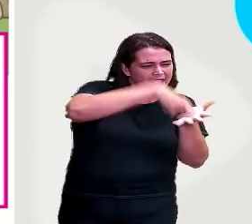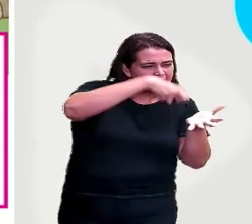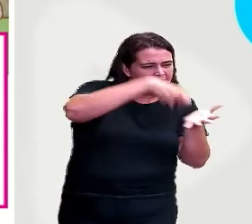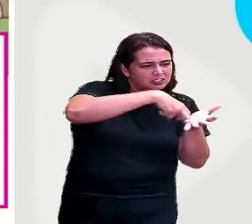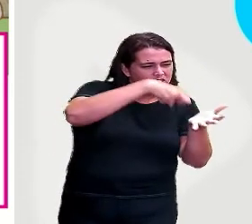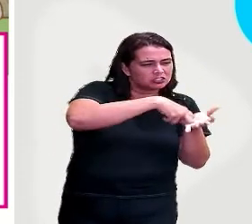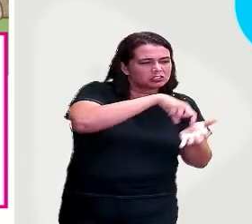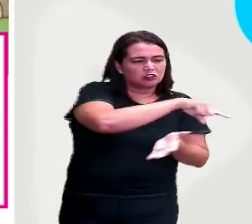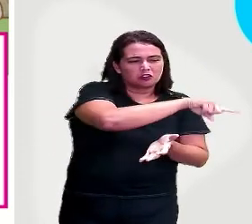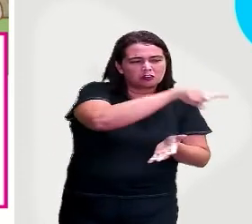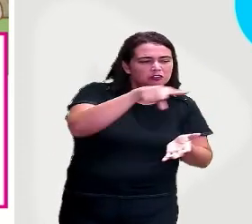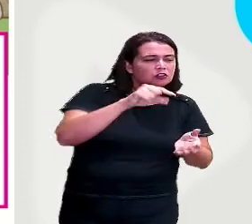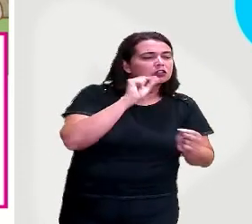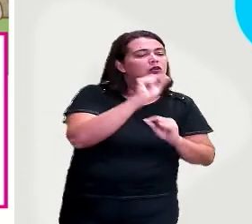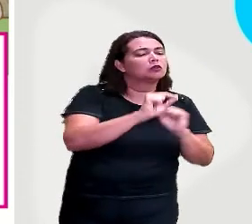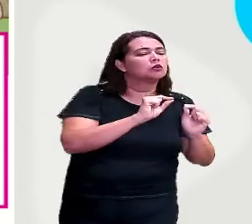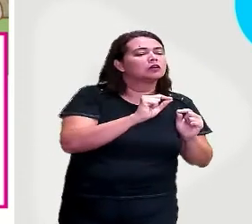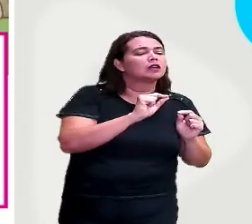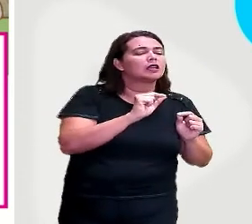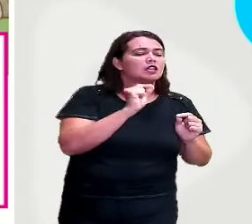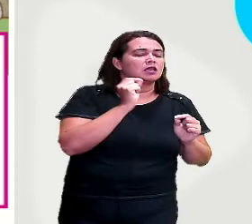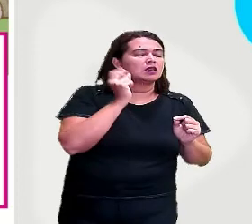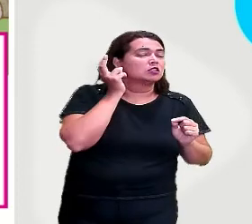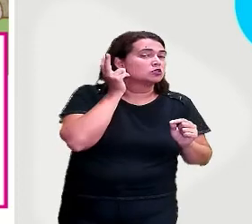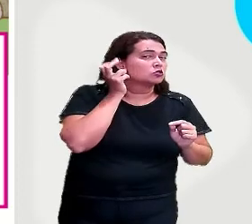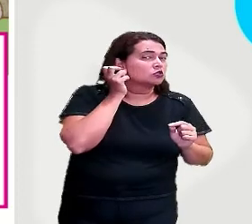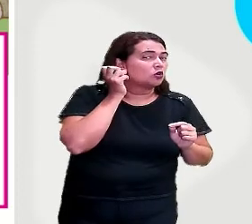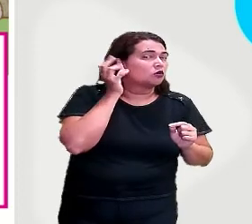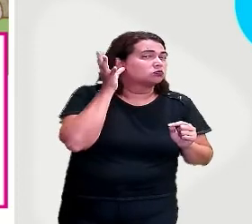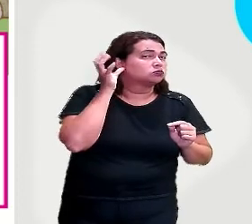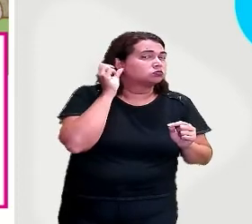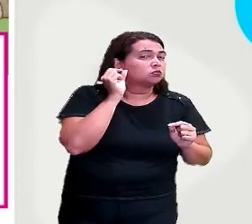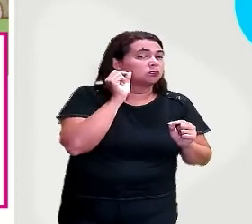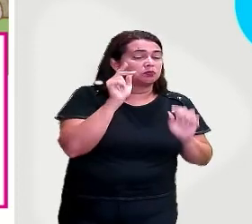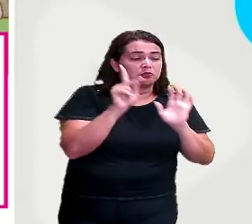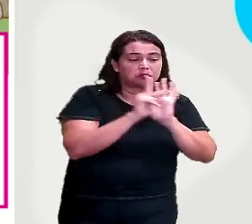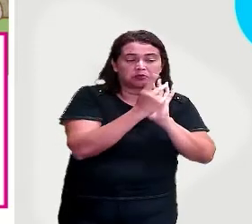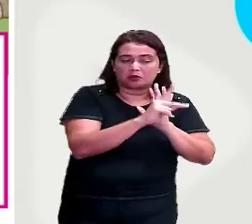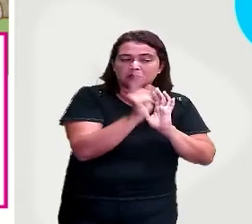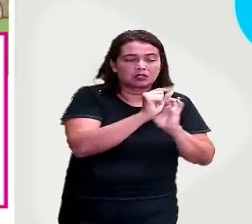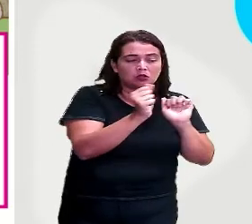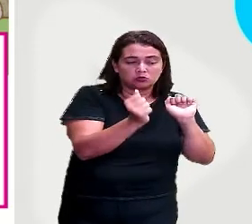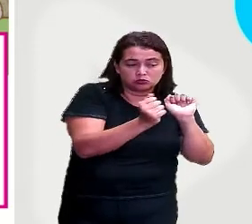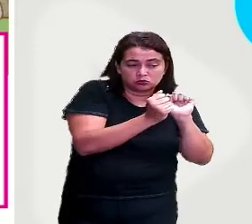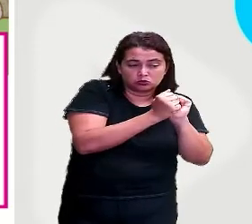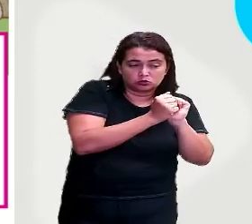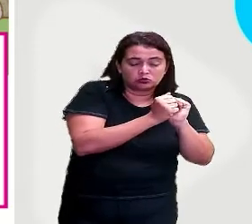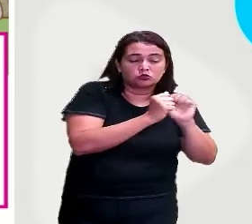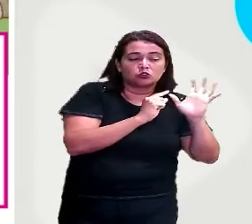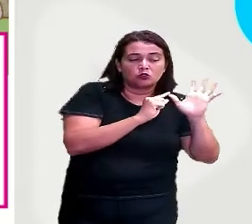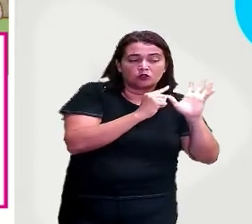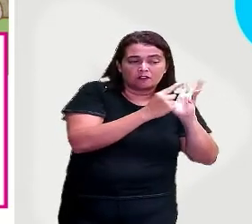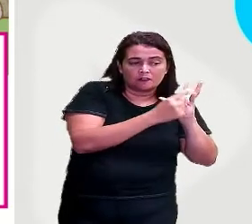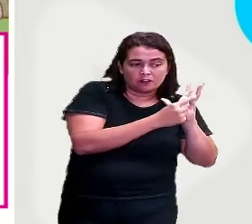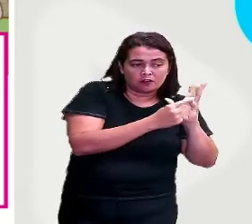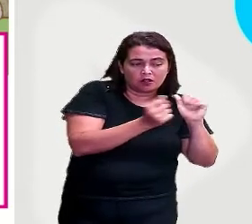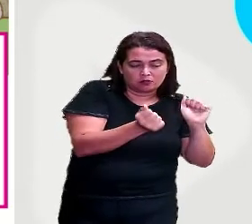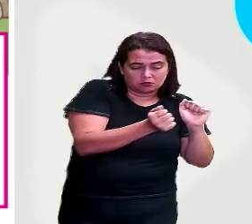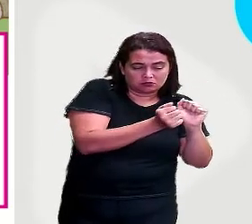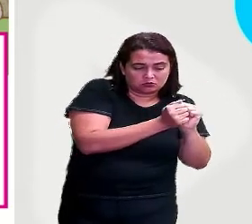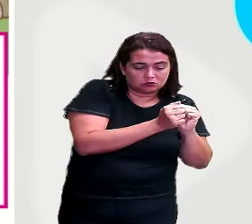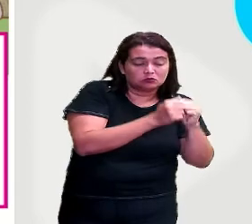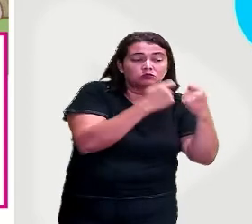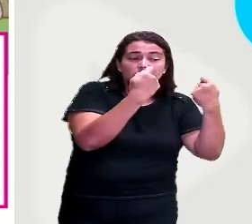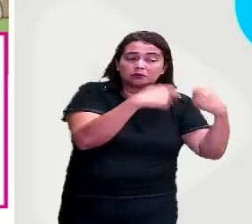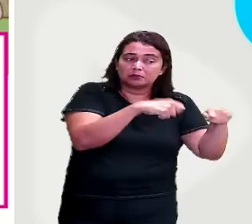mais teriam som próprio. Sempre teriam que ter uma vogal acompanhando-as.